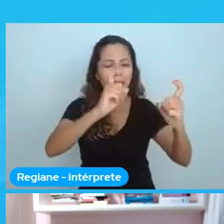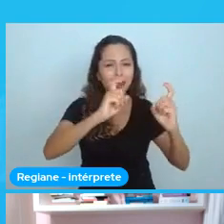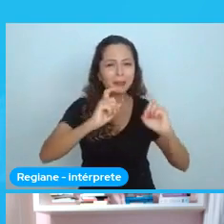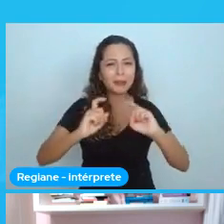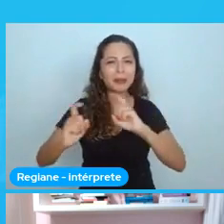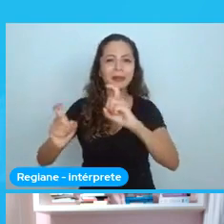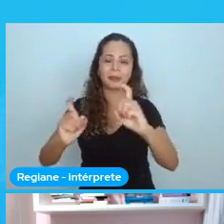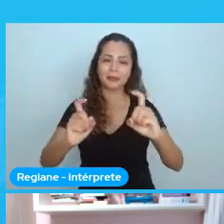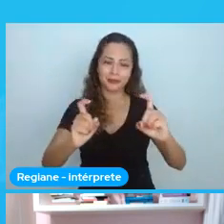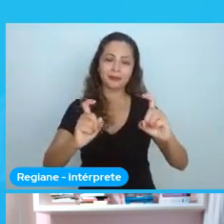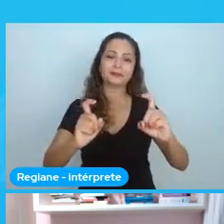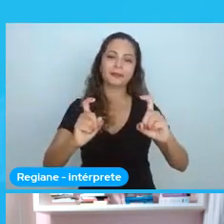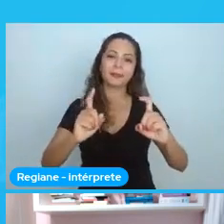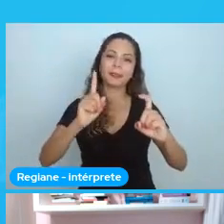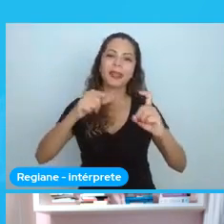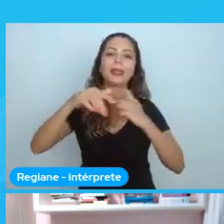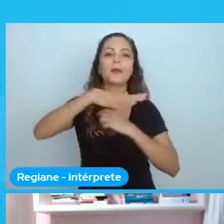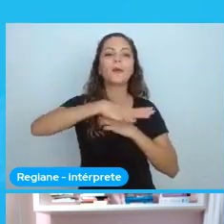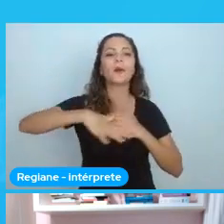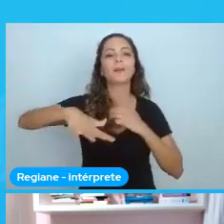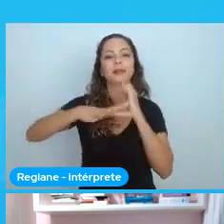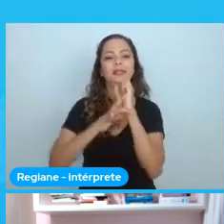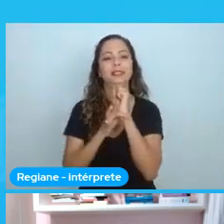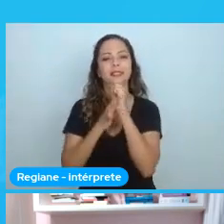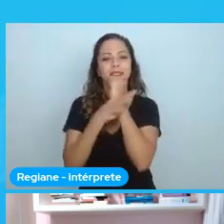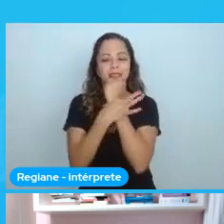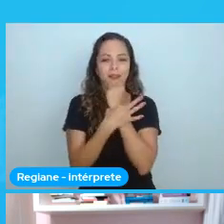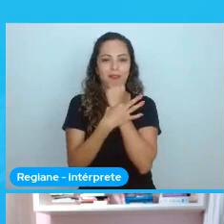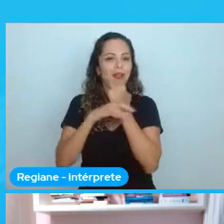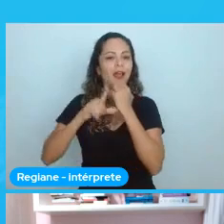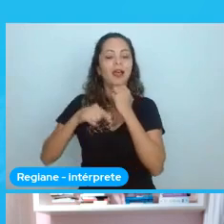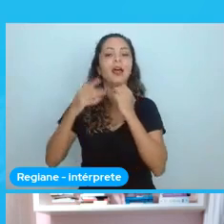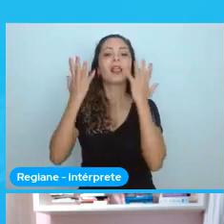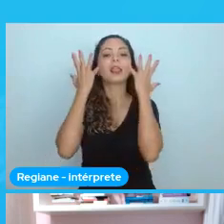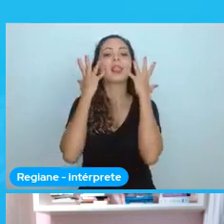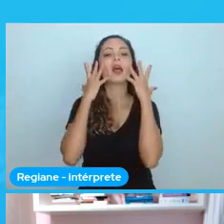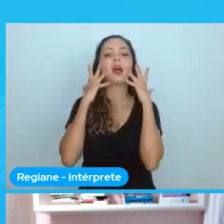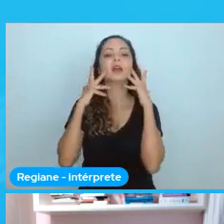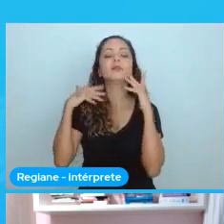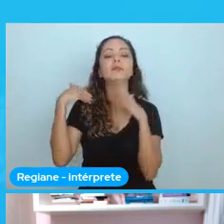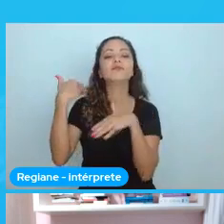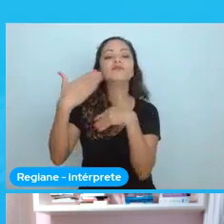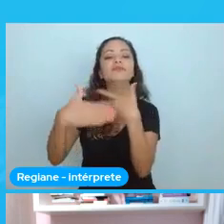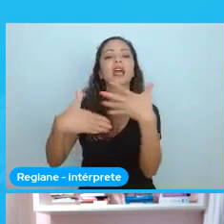construir um ambiente seguro não é orgânico. No sentido de que, tipo,